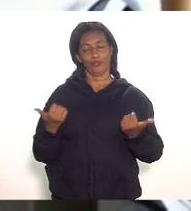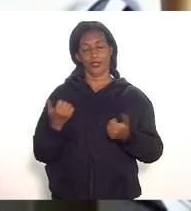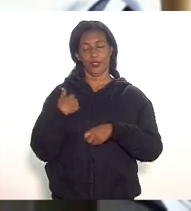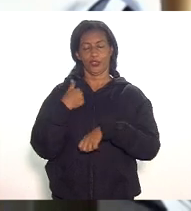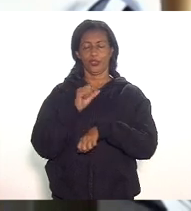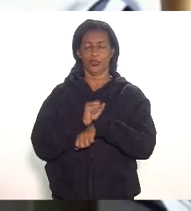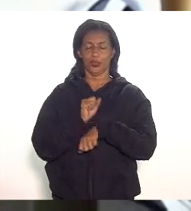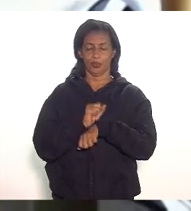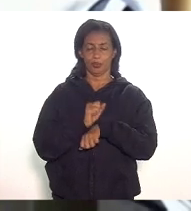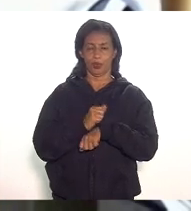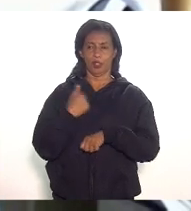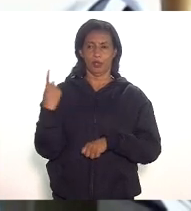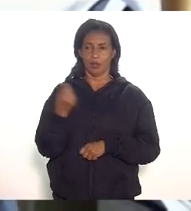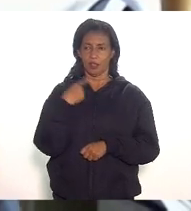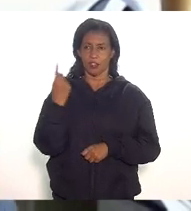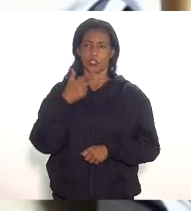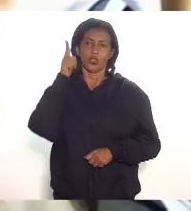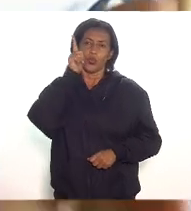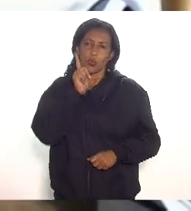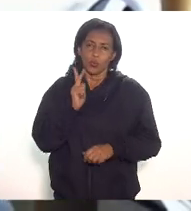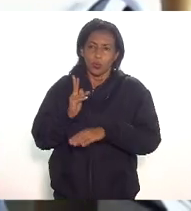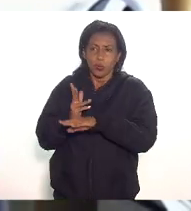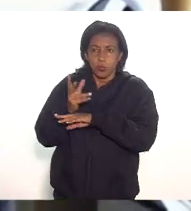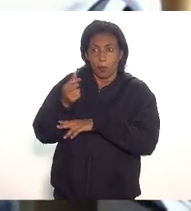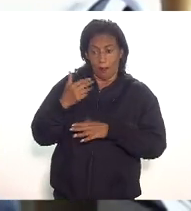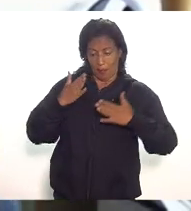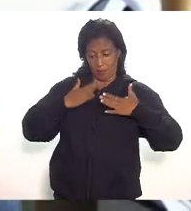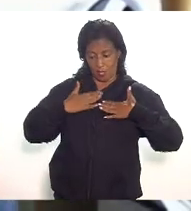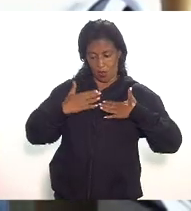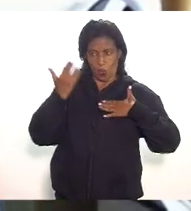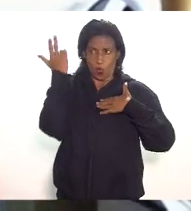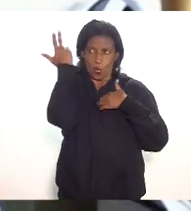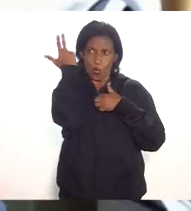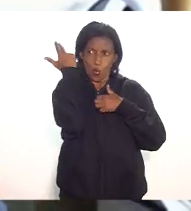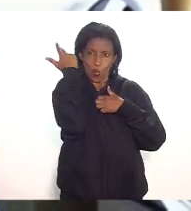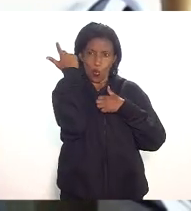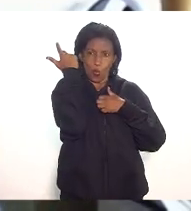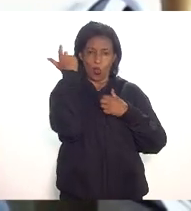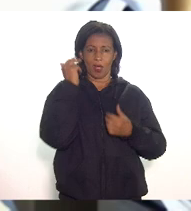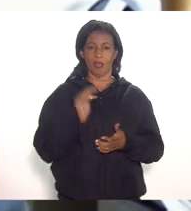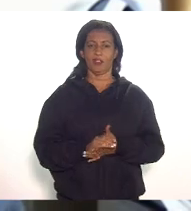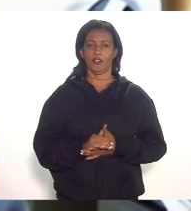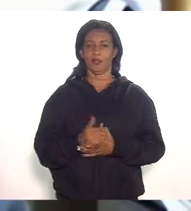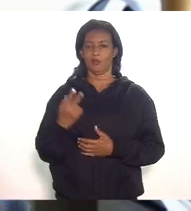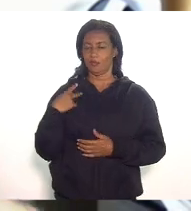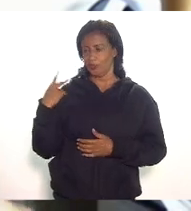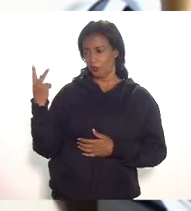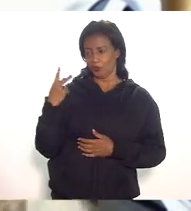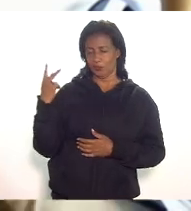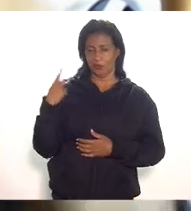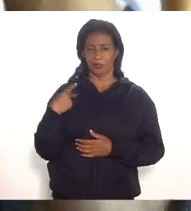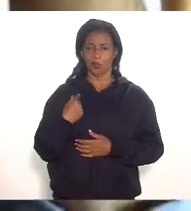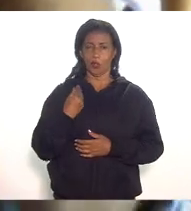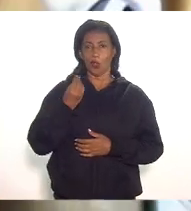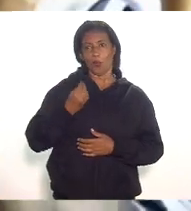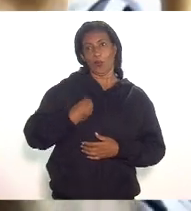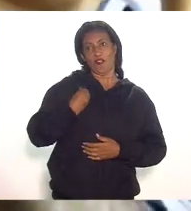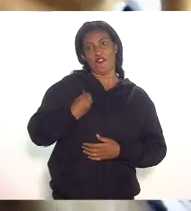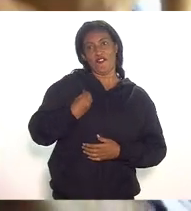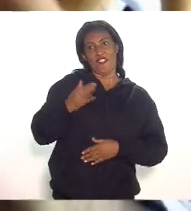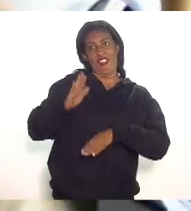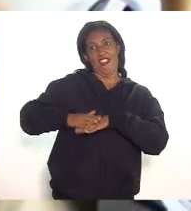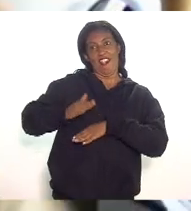e que a gente consiga avançar pelo menos eu deputado Eliomar Coelho que já estamos querendo viver até os 100